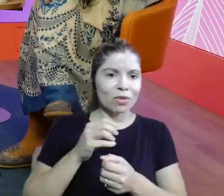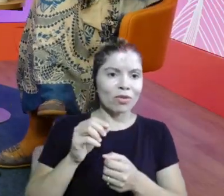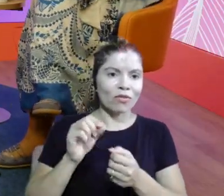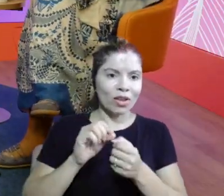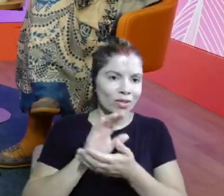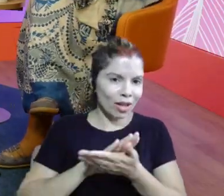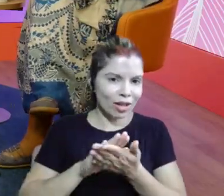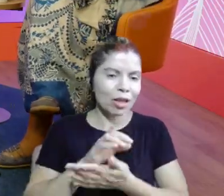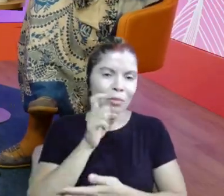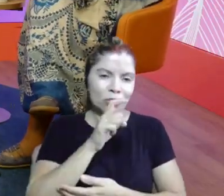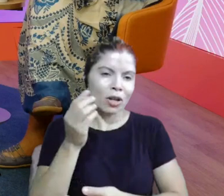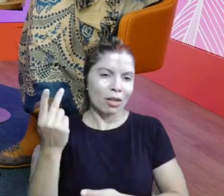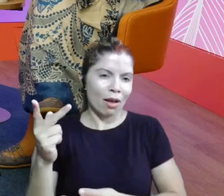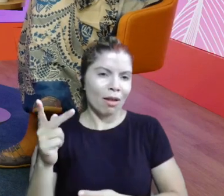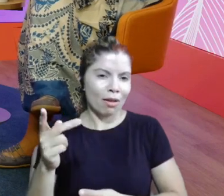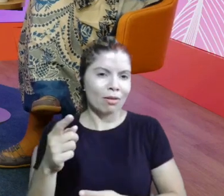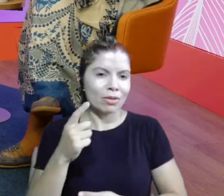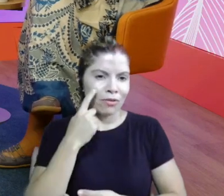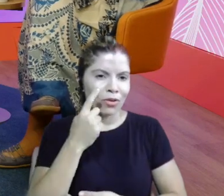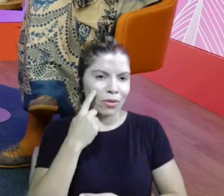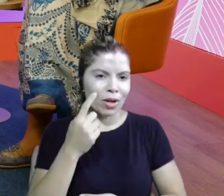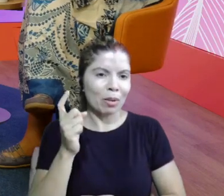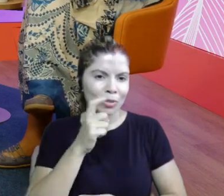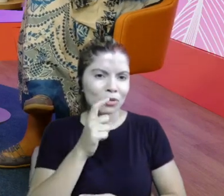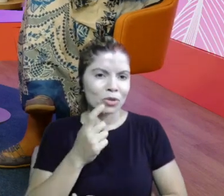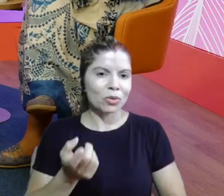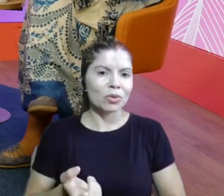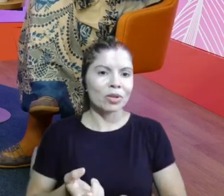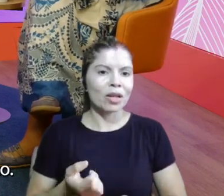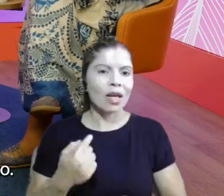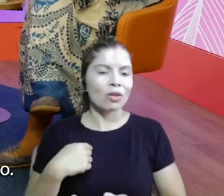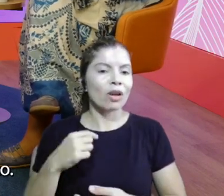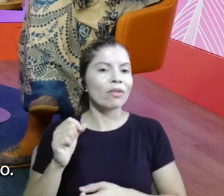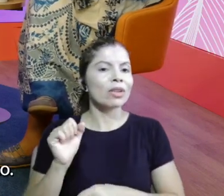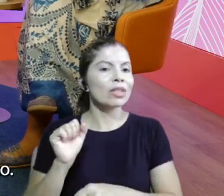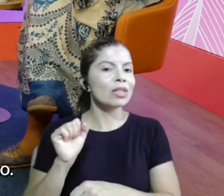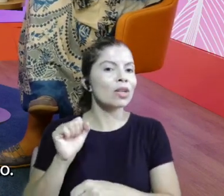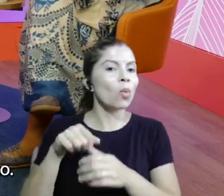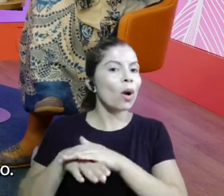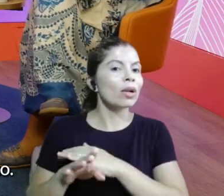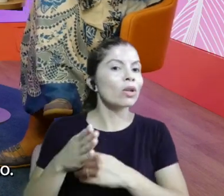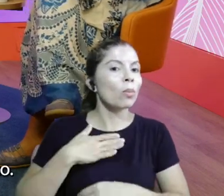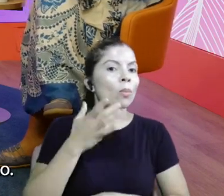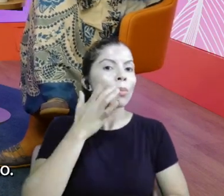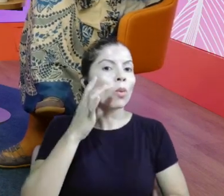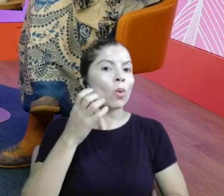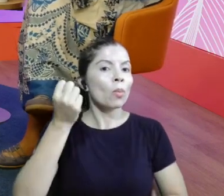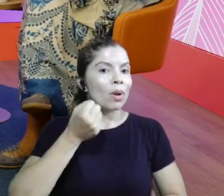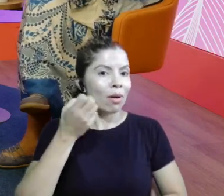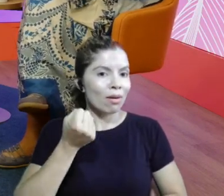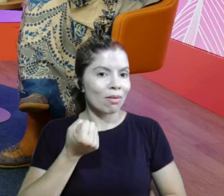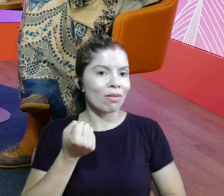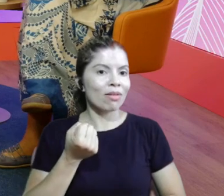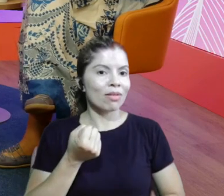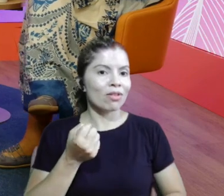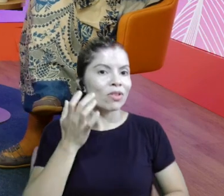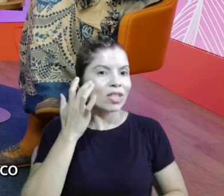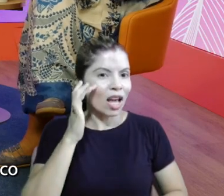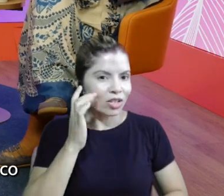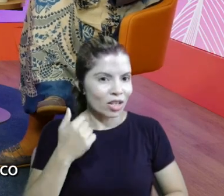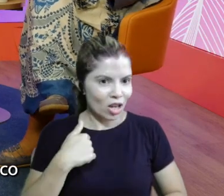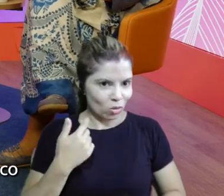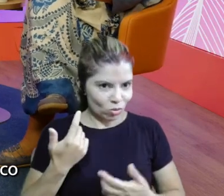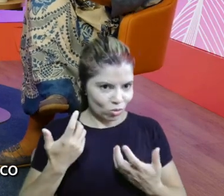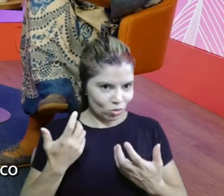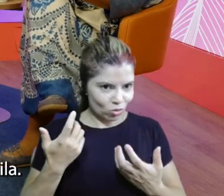É tudo mentira. Ela mentiu pra gente. Você viu, né, Gabi? Ela quer dizer... Eu tava guardando meu ouro branco. É, ela Eu tava guardando meu